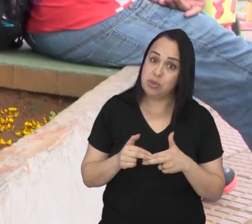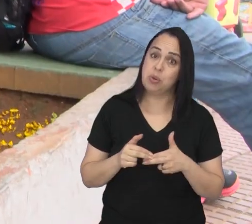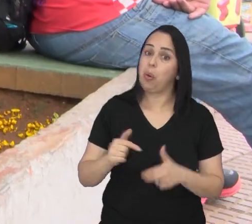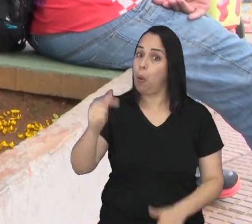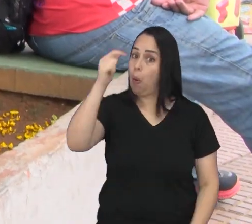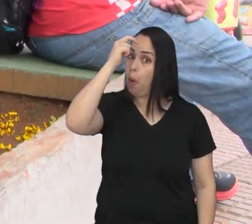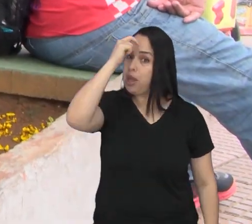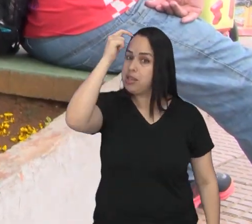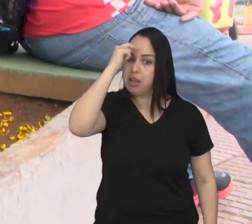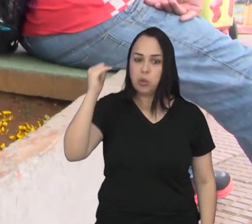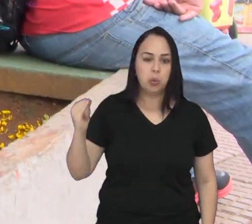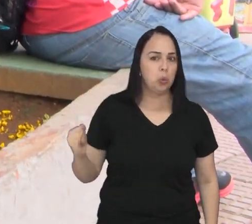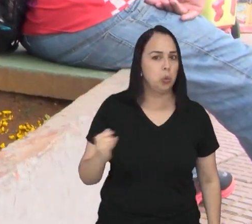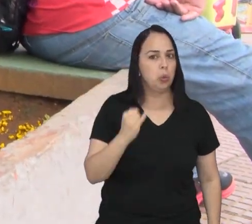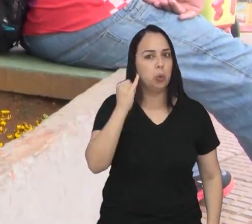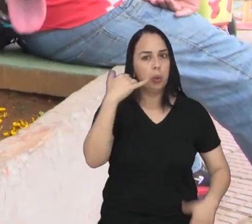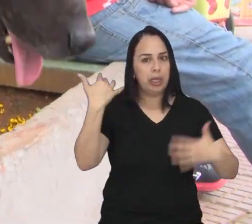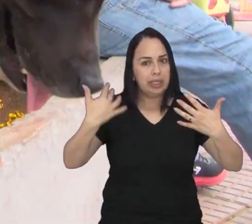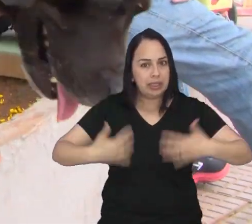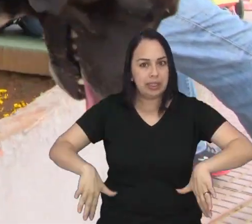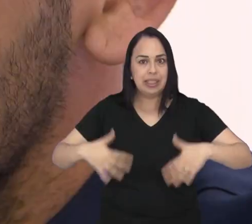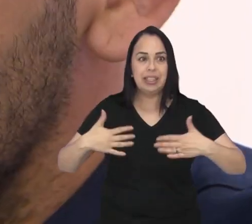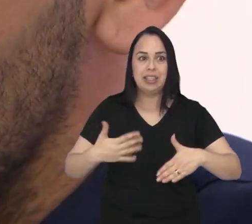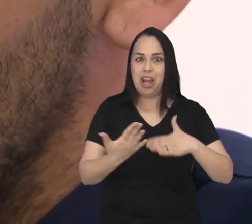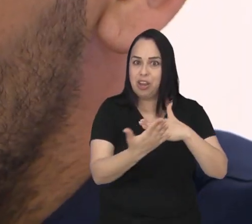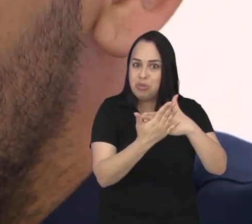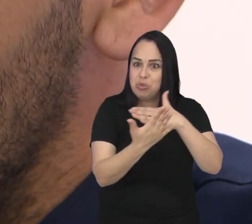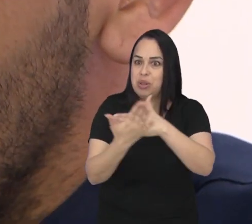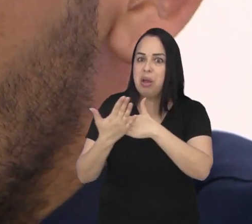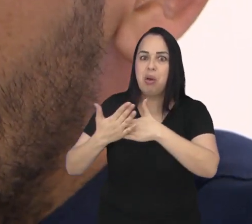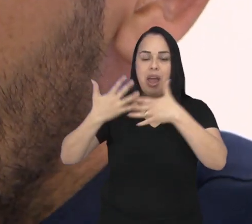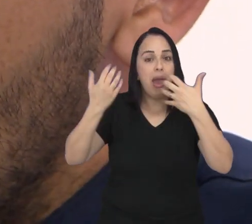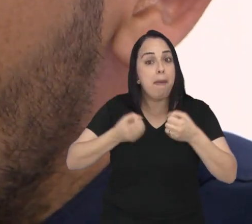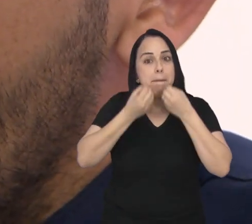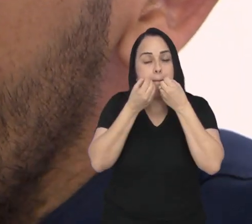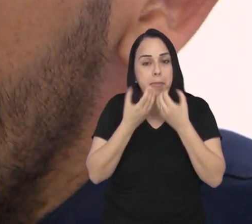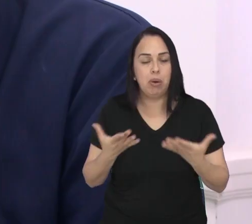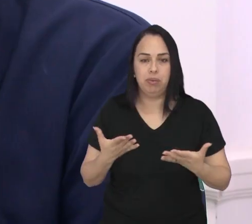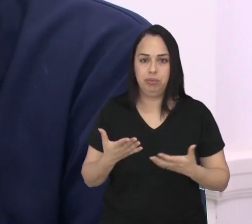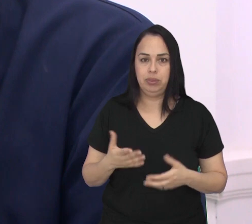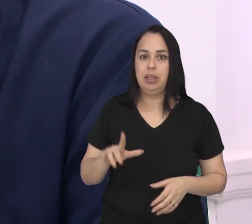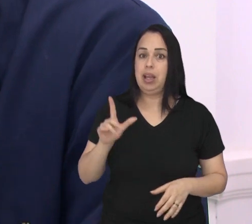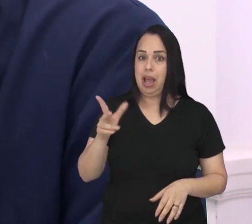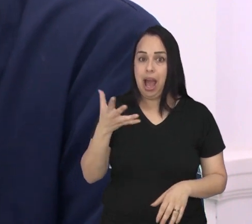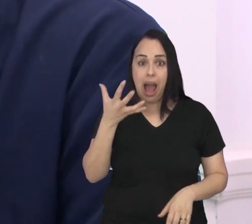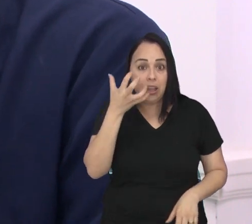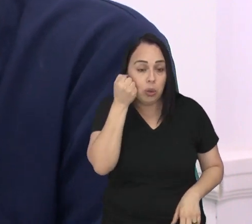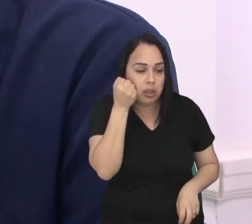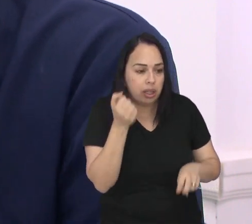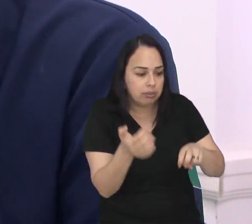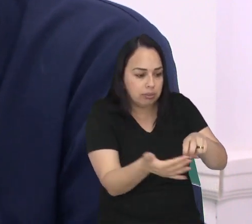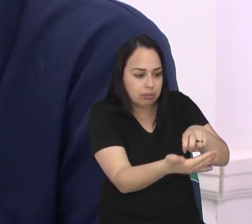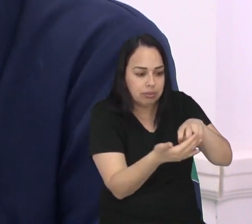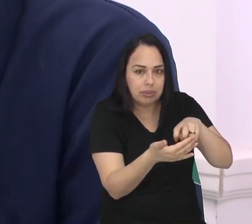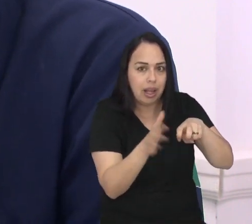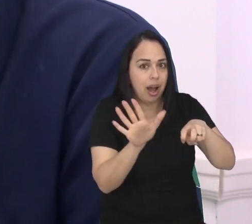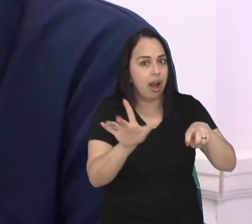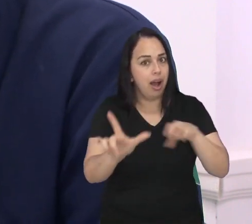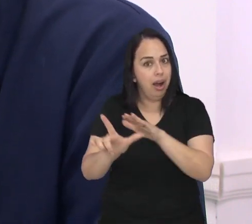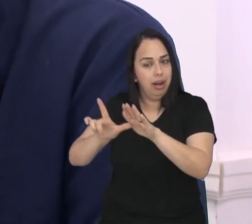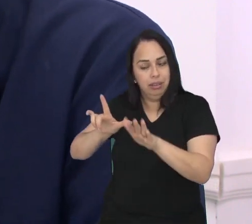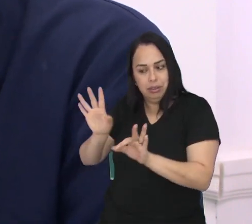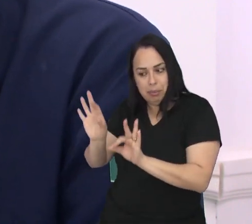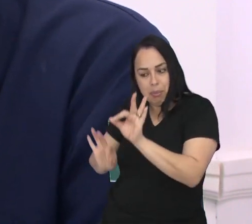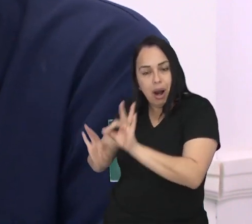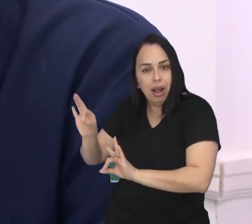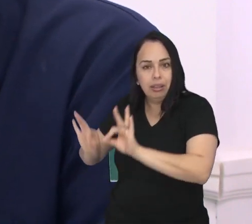isso, a conscientização é tão importante e toda ajuda é bem-vinda. Antes de adotar os animais, é importante a gente